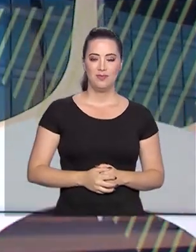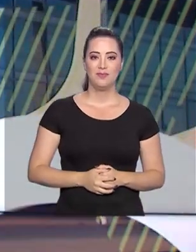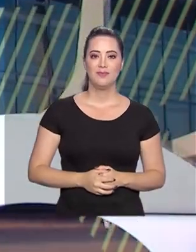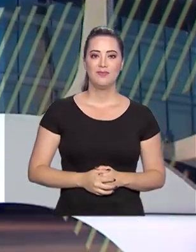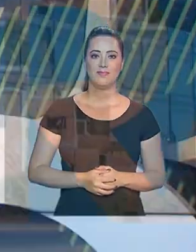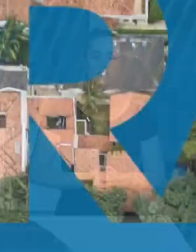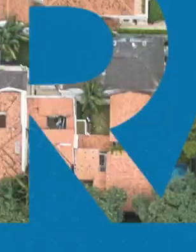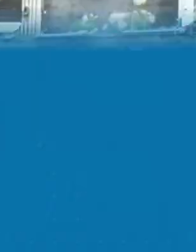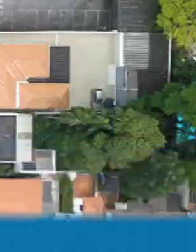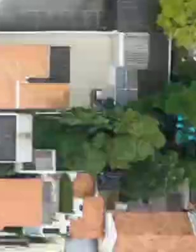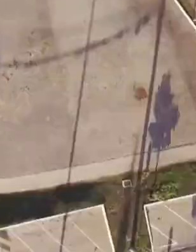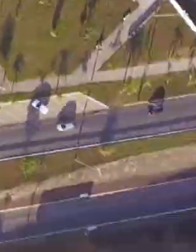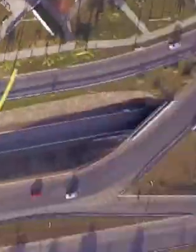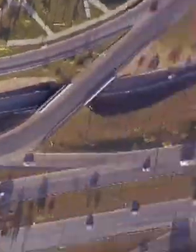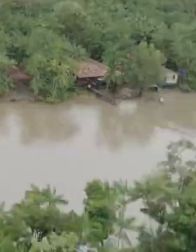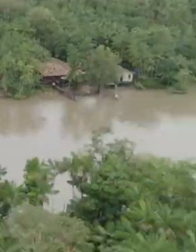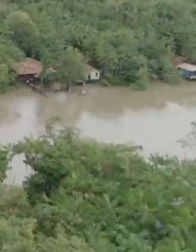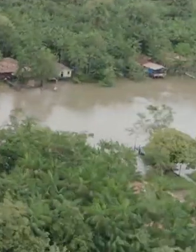Até lá!